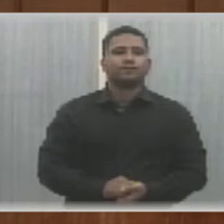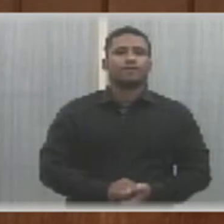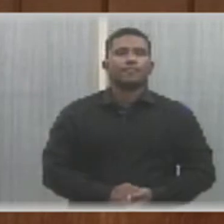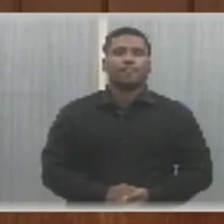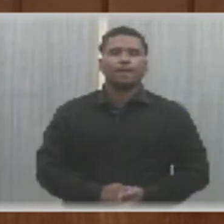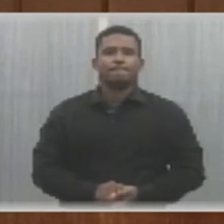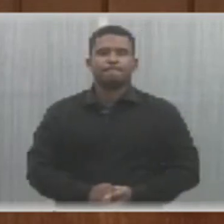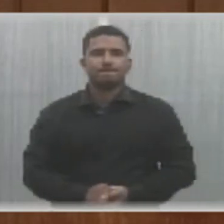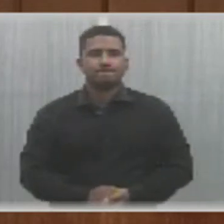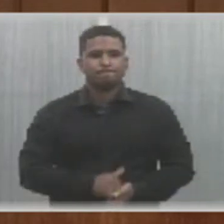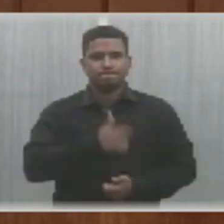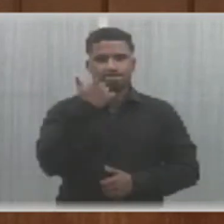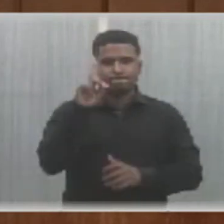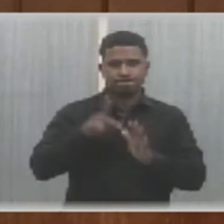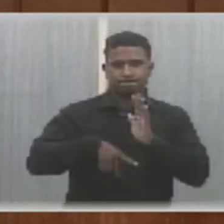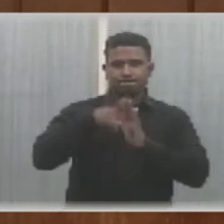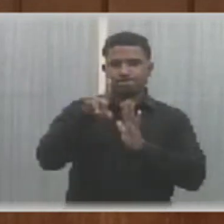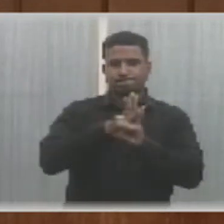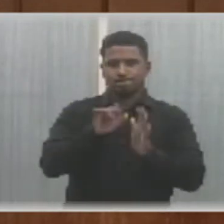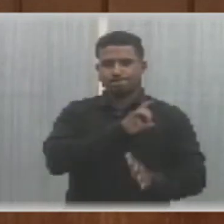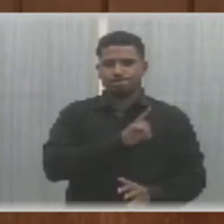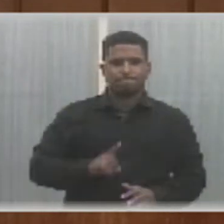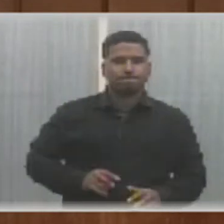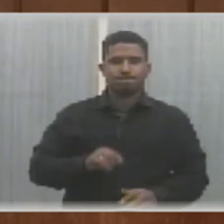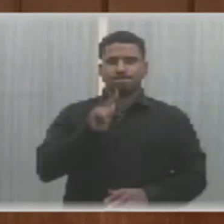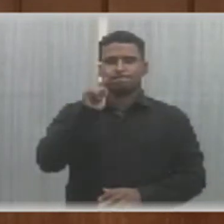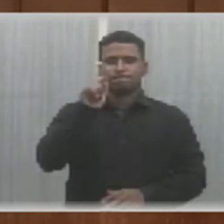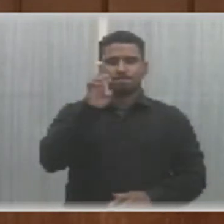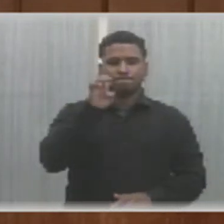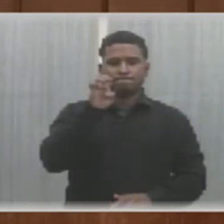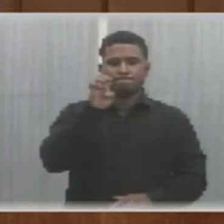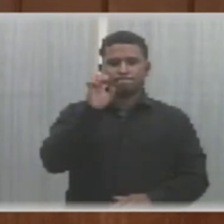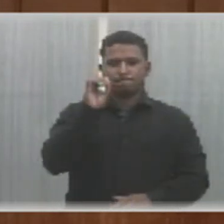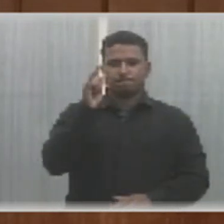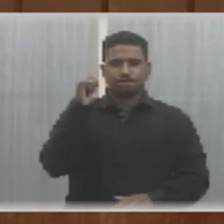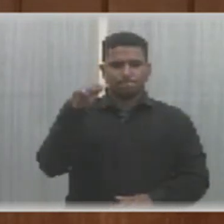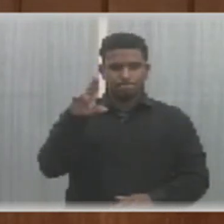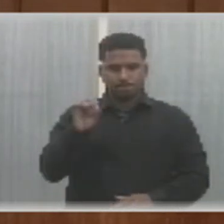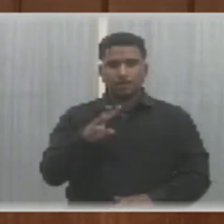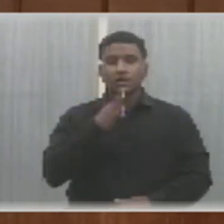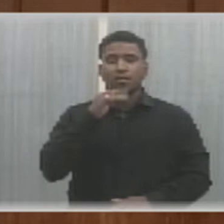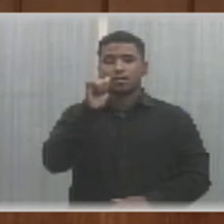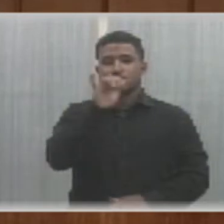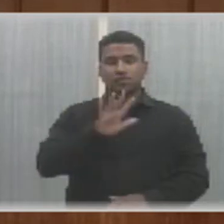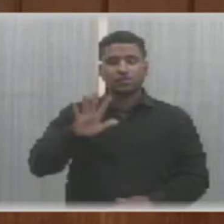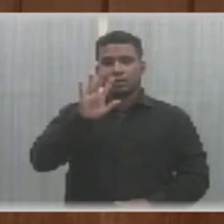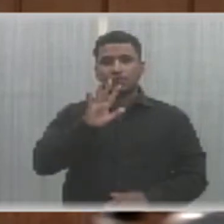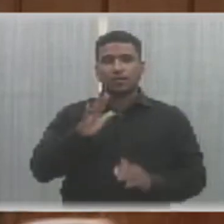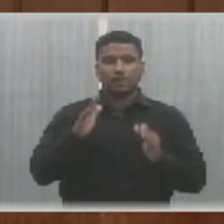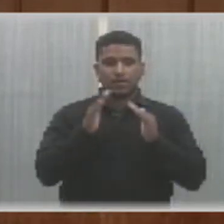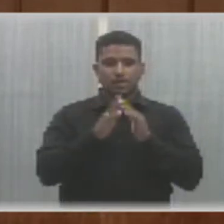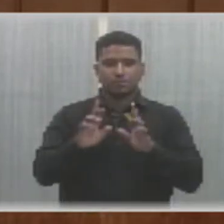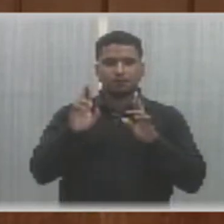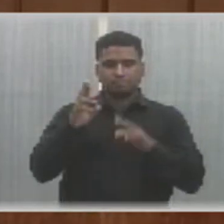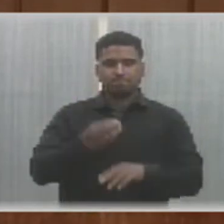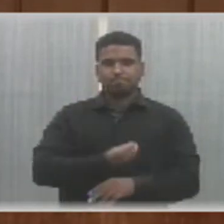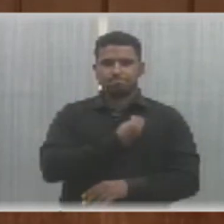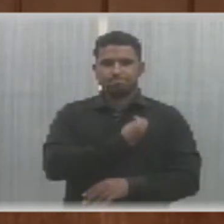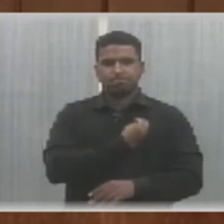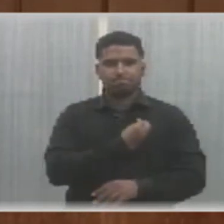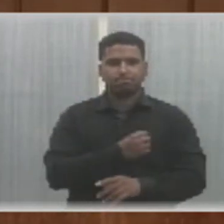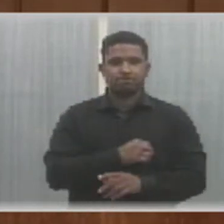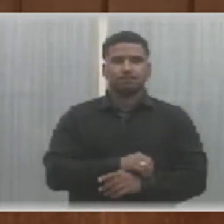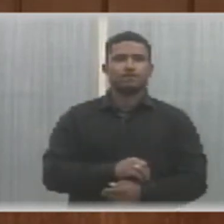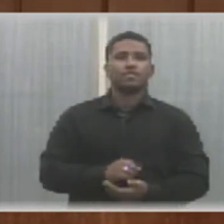E o outro projeto de lei de autoria do deputado Jorgeno Neto, que reconhece de utilidade pública estadual a Associação Casa Esperança e Vida de